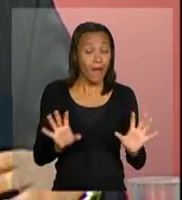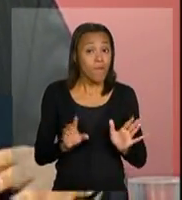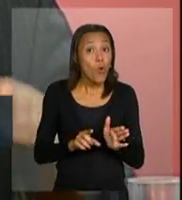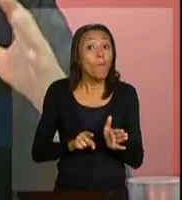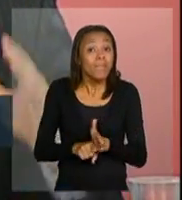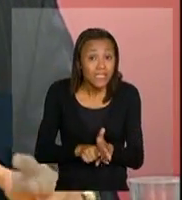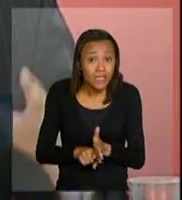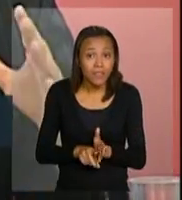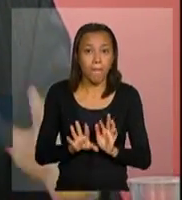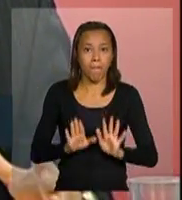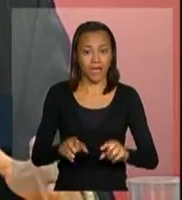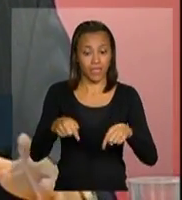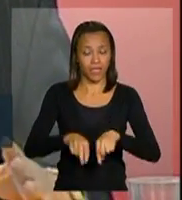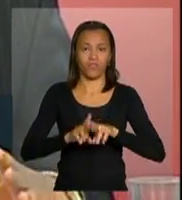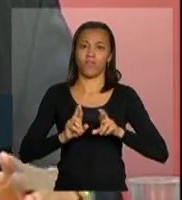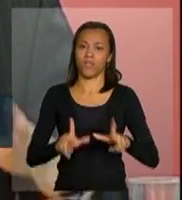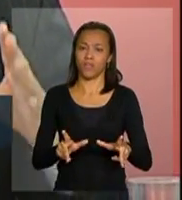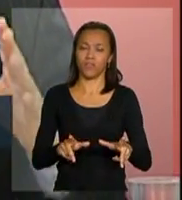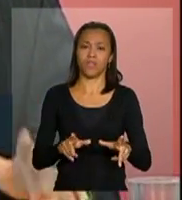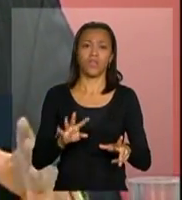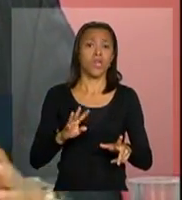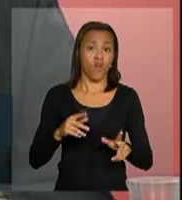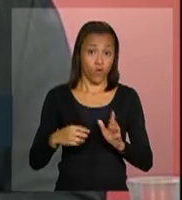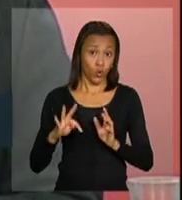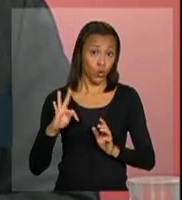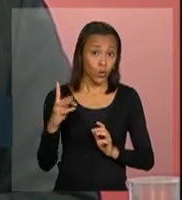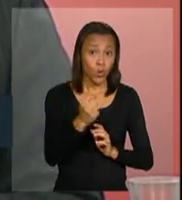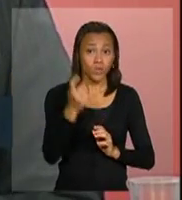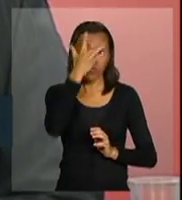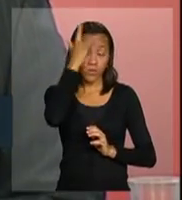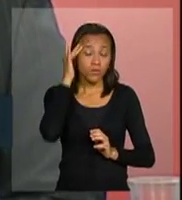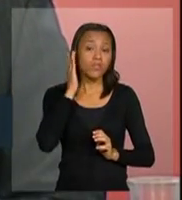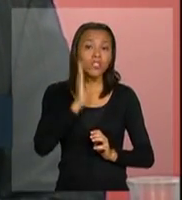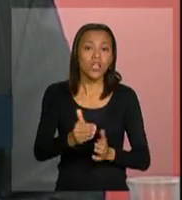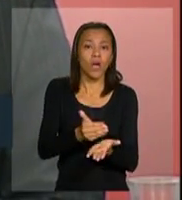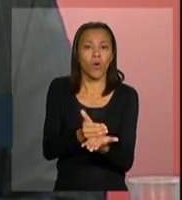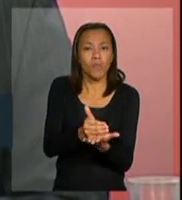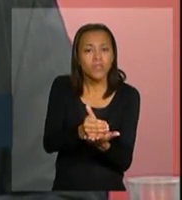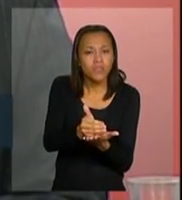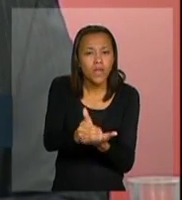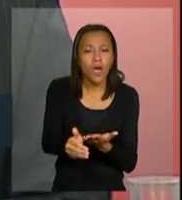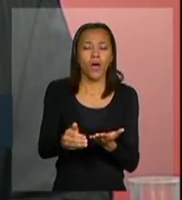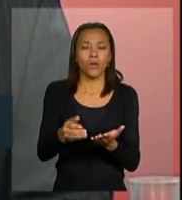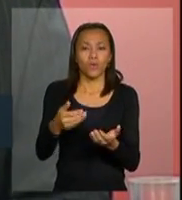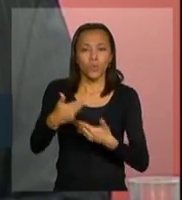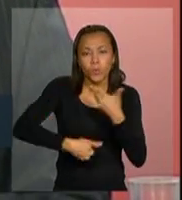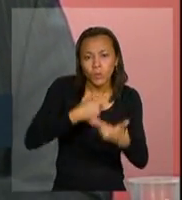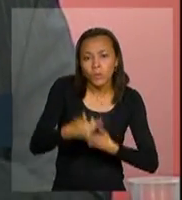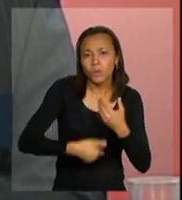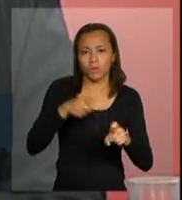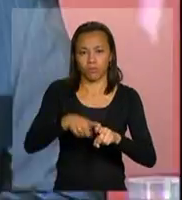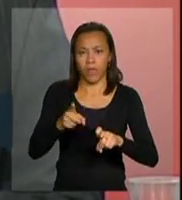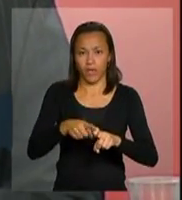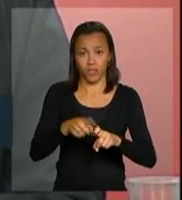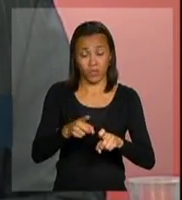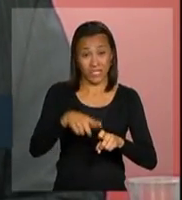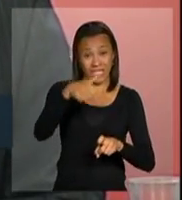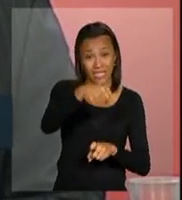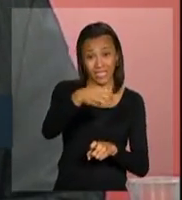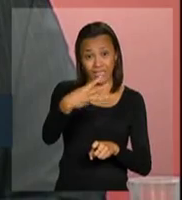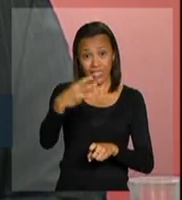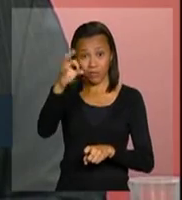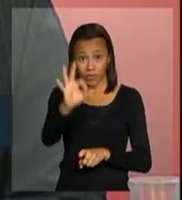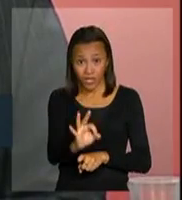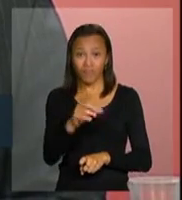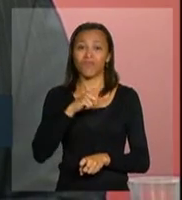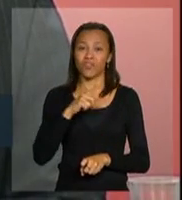dizendo que todas as pessoas que começaram o tratamento no nosso país, 73% delas